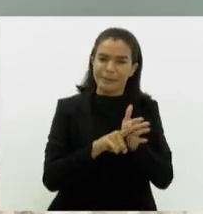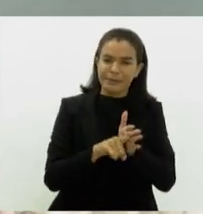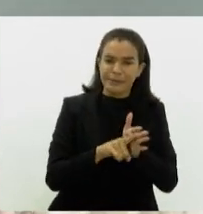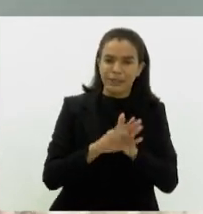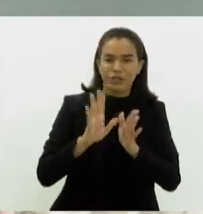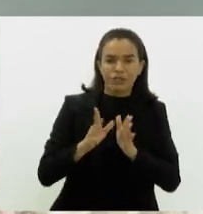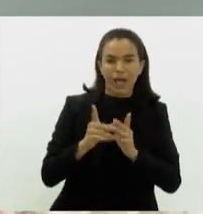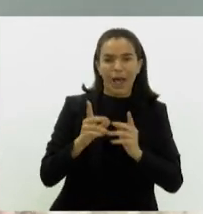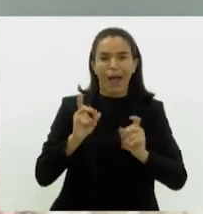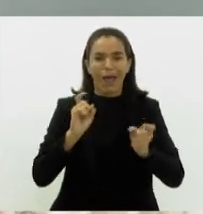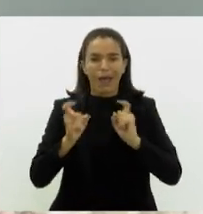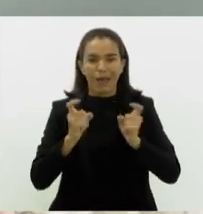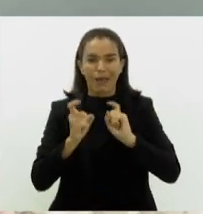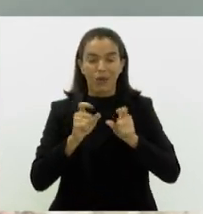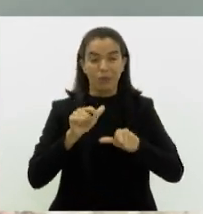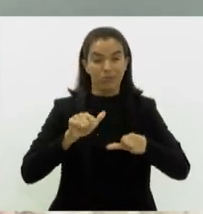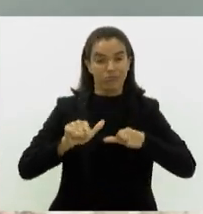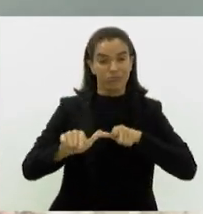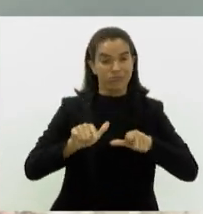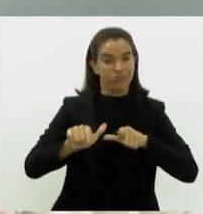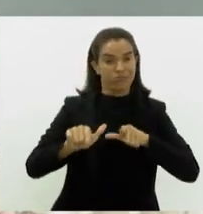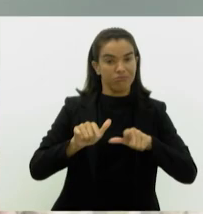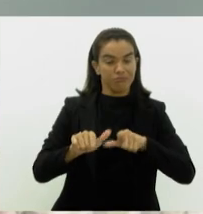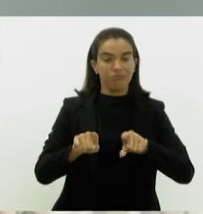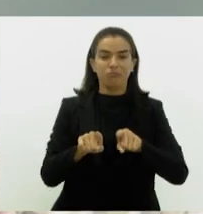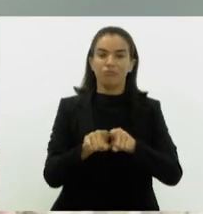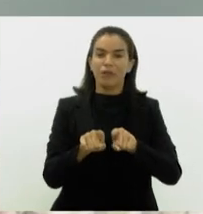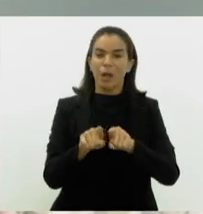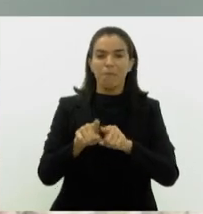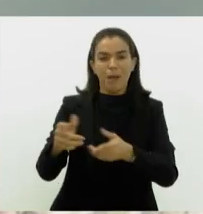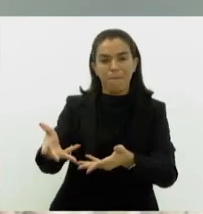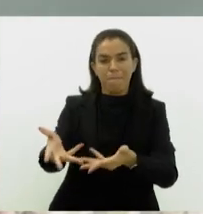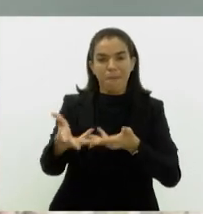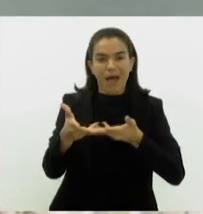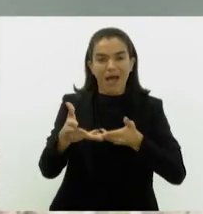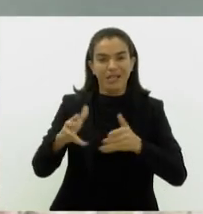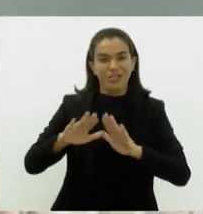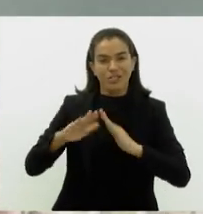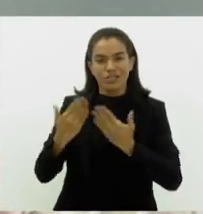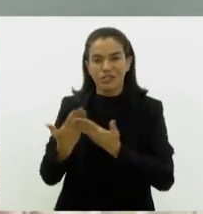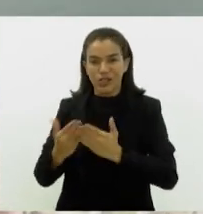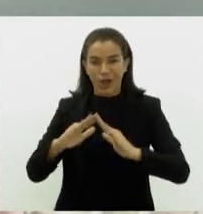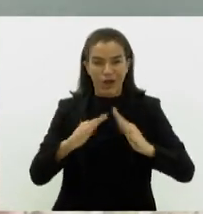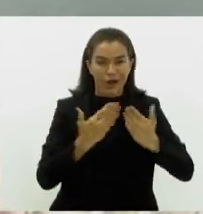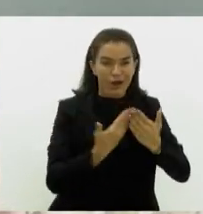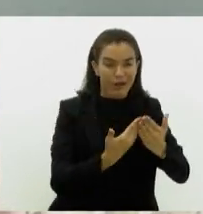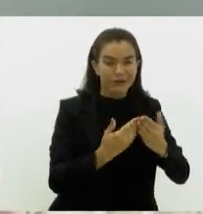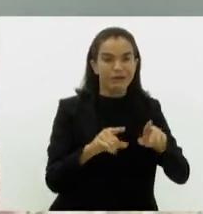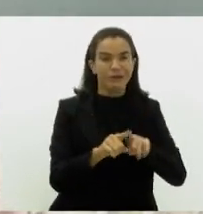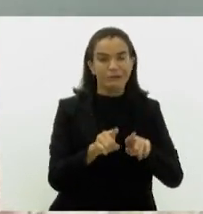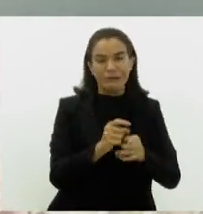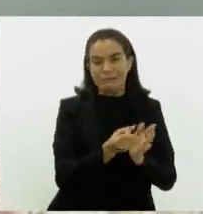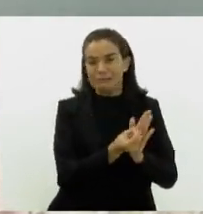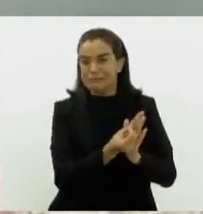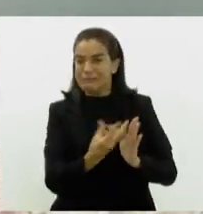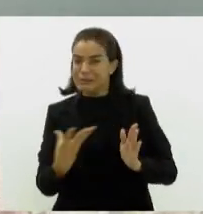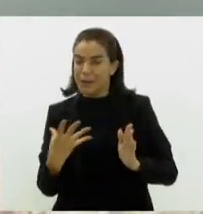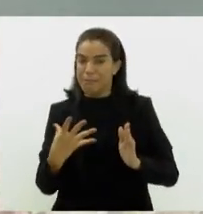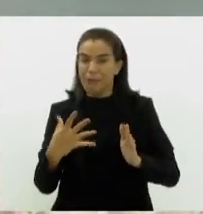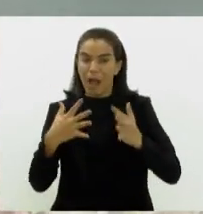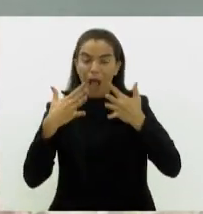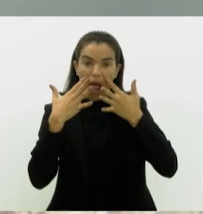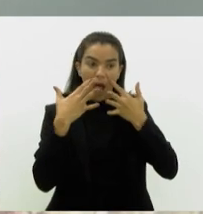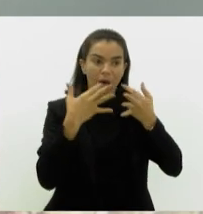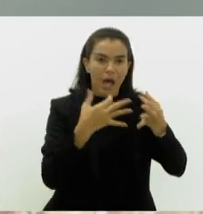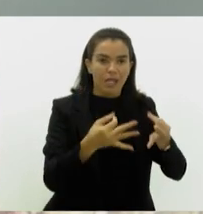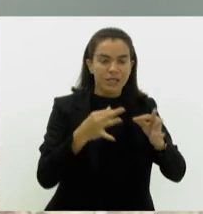reuniões de trabalho, recebemos escolas e uma série de atividades para tentar chamar a atenção do